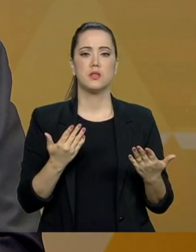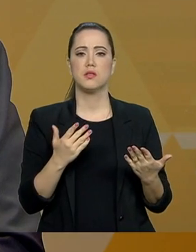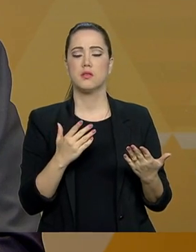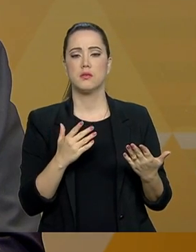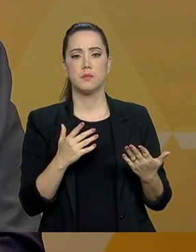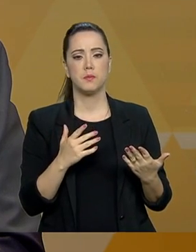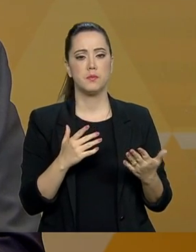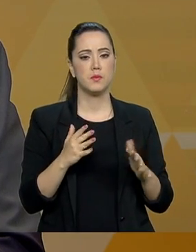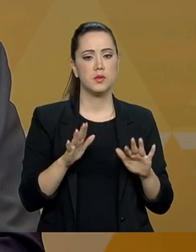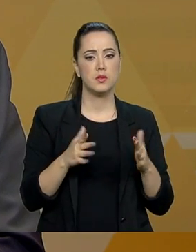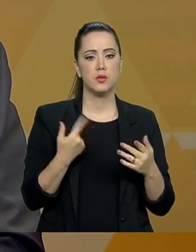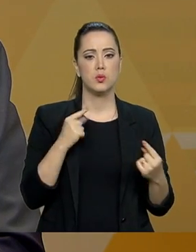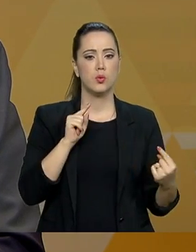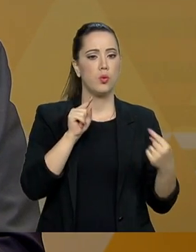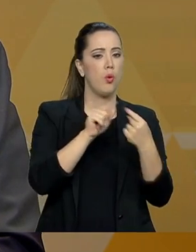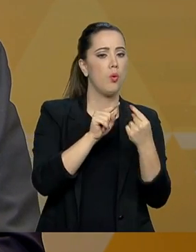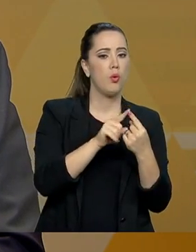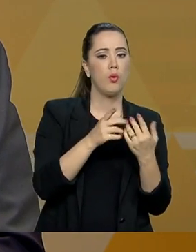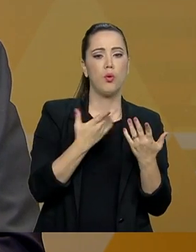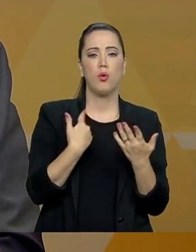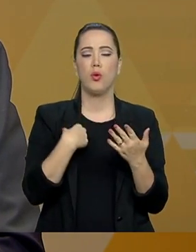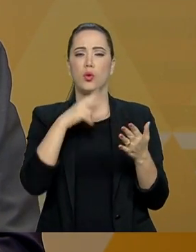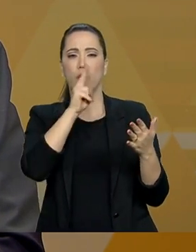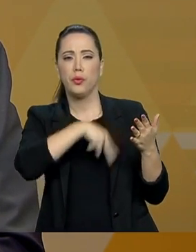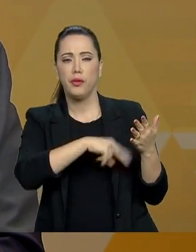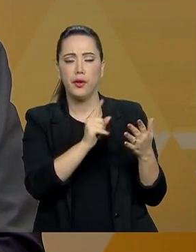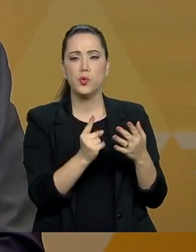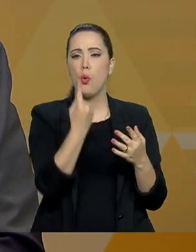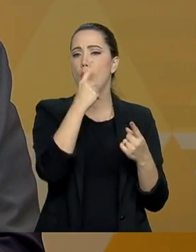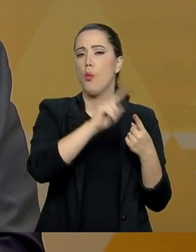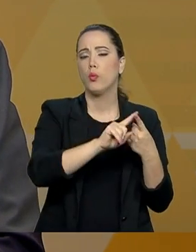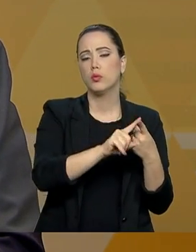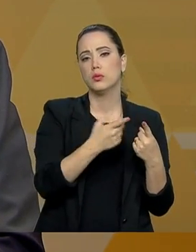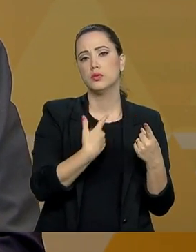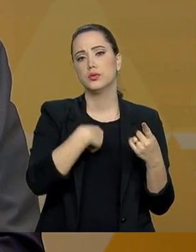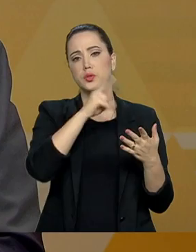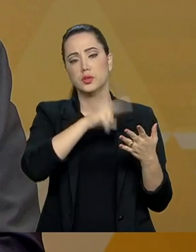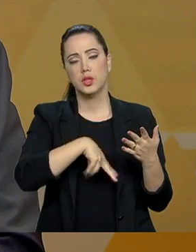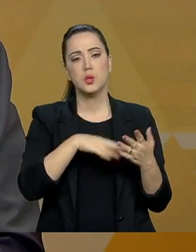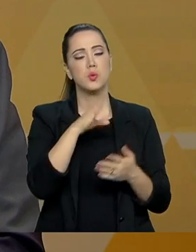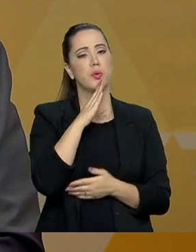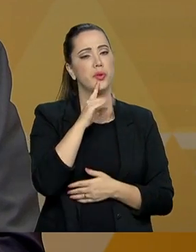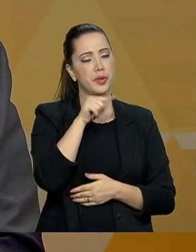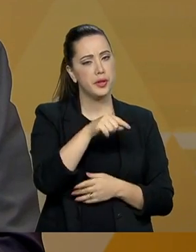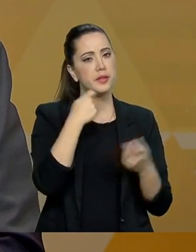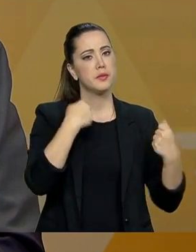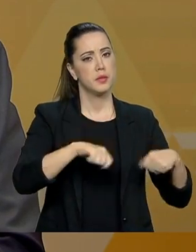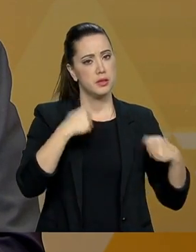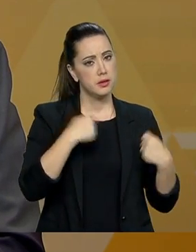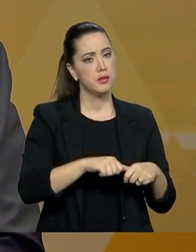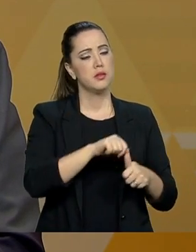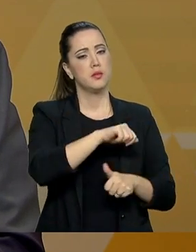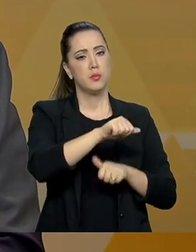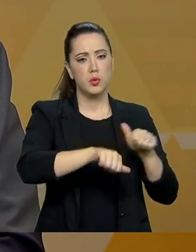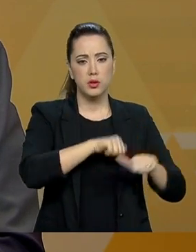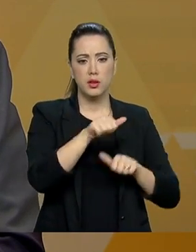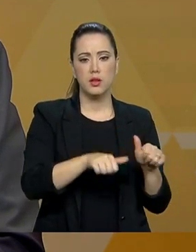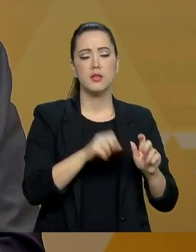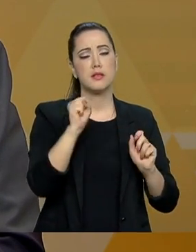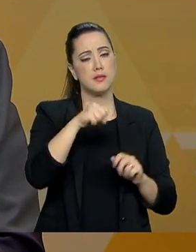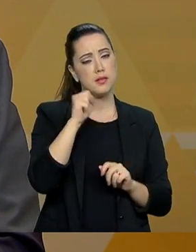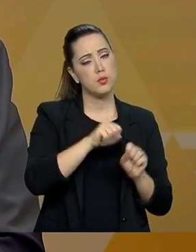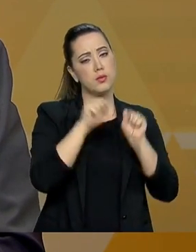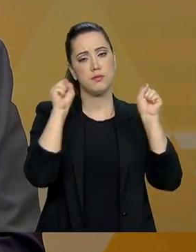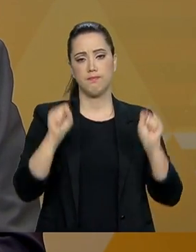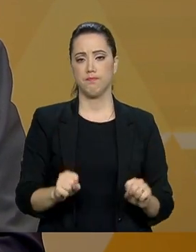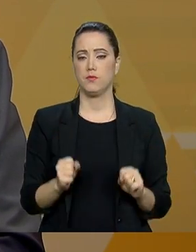não aceitam ou o texto ou algum item do texto, reconhecem a necessidade de se fazer a reformulação do sistema,